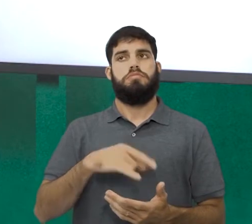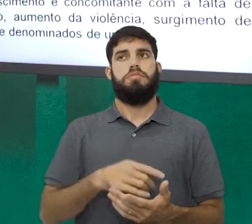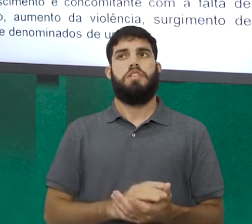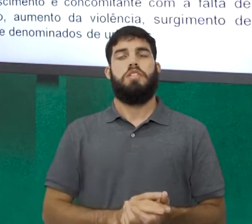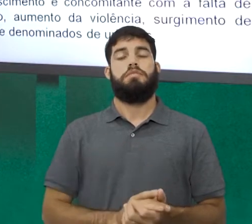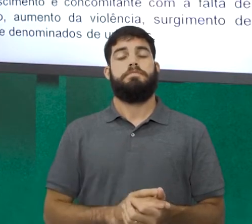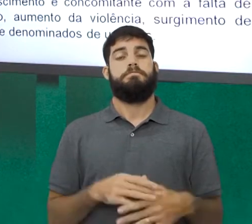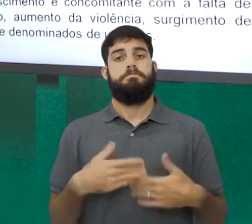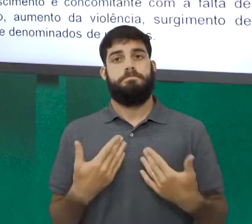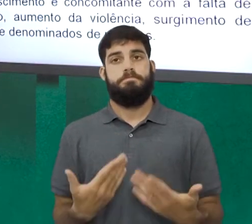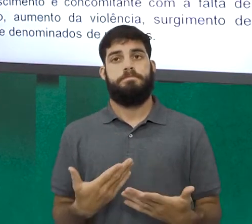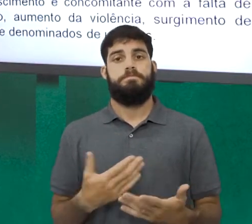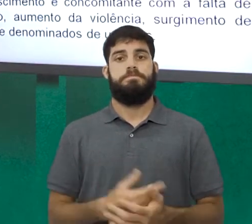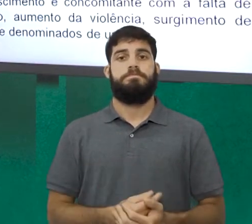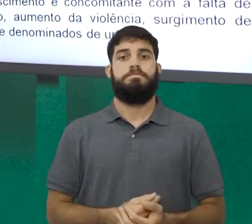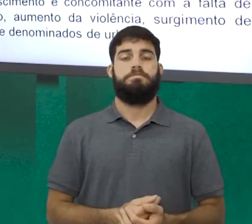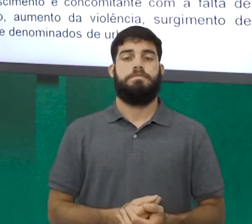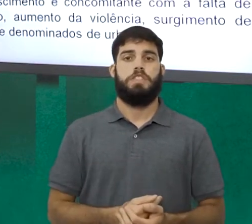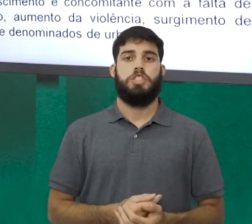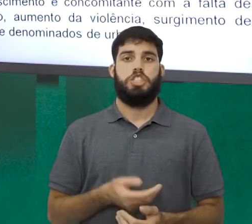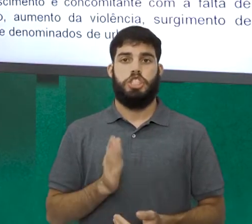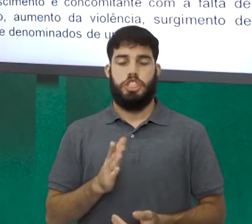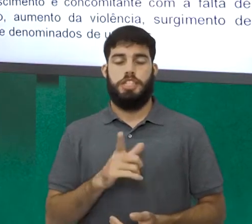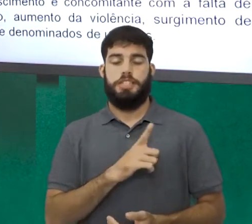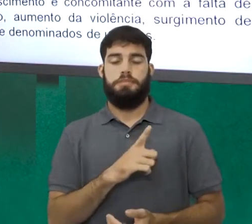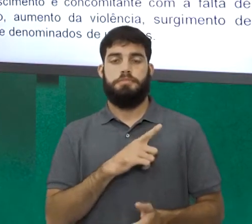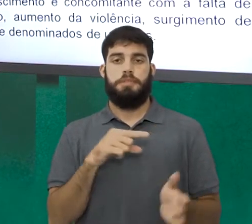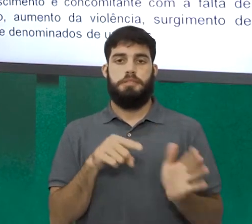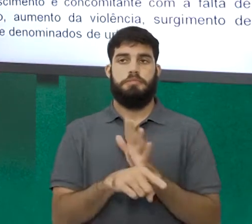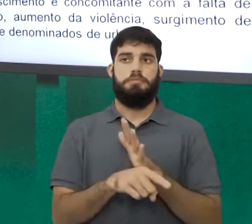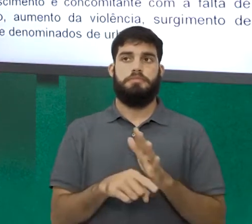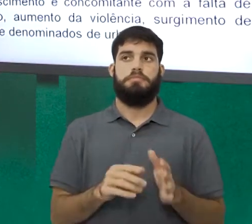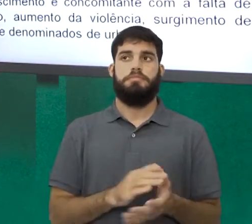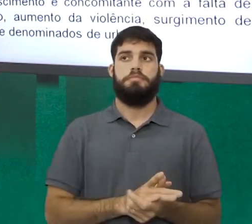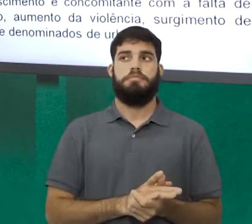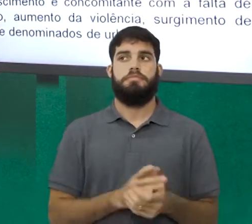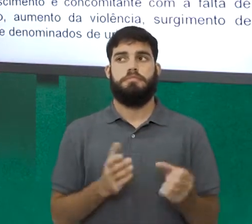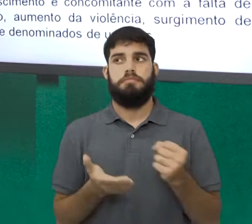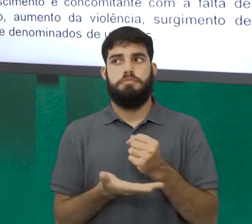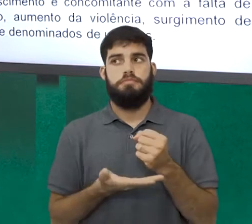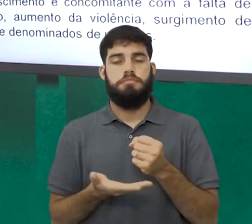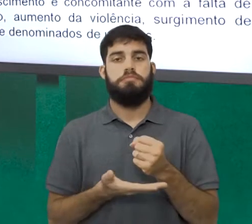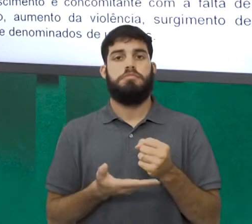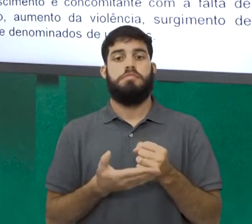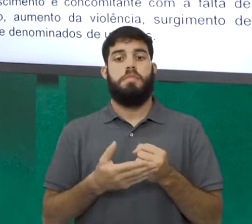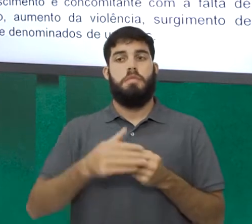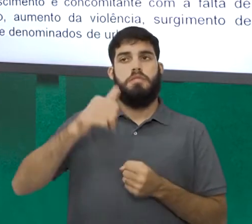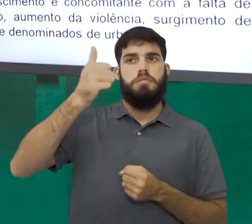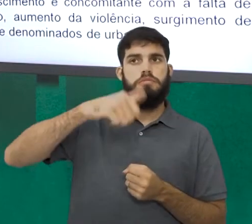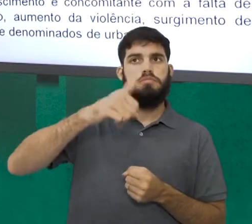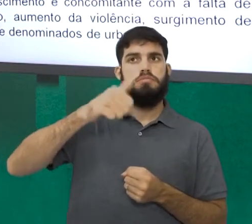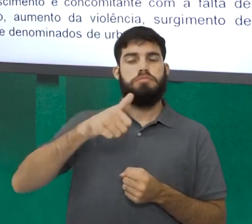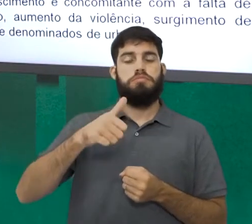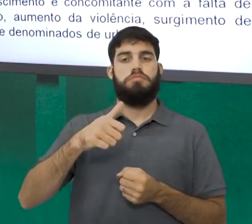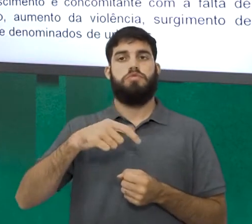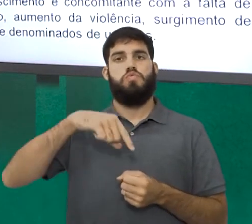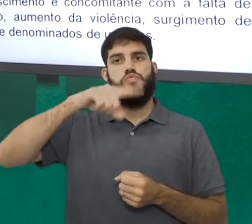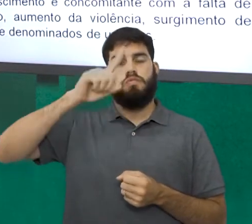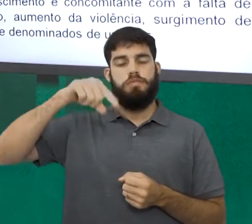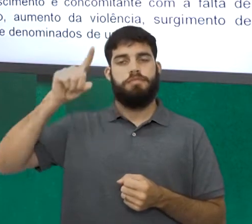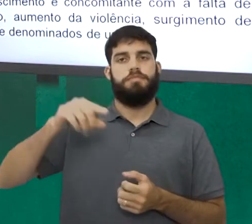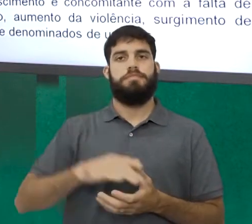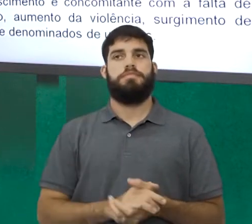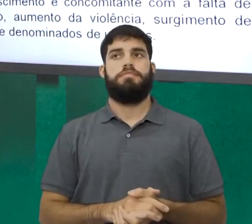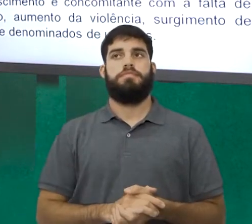Muito bem. Olha lá, temos já uma questão. Com base na análise daquele gráfico. Olha lá, mostramos o